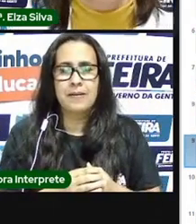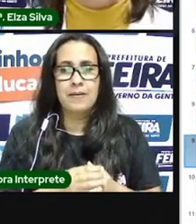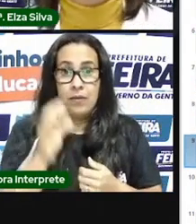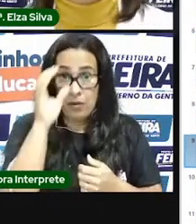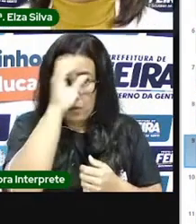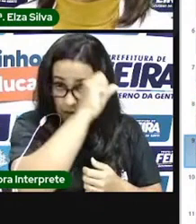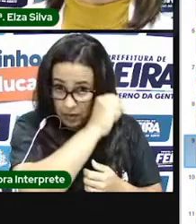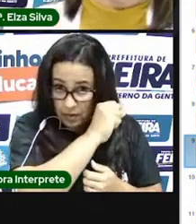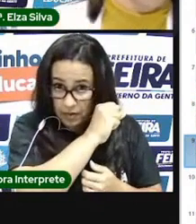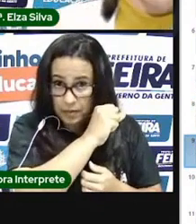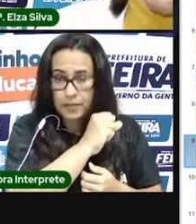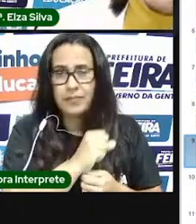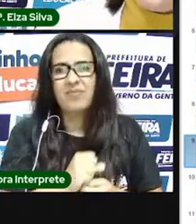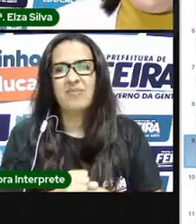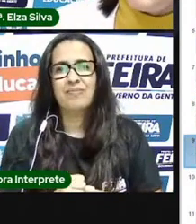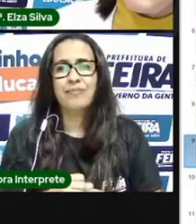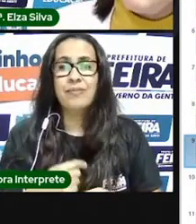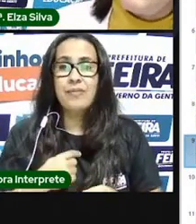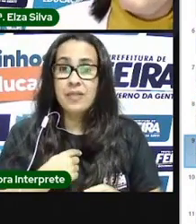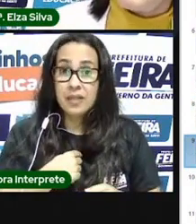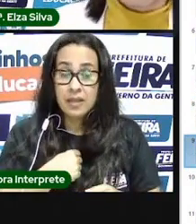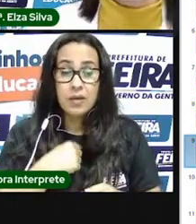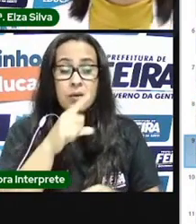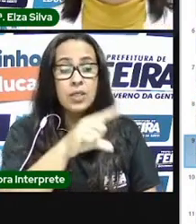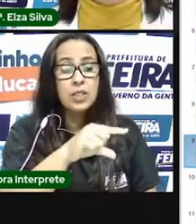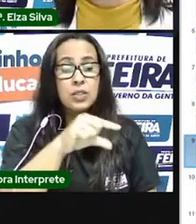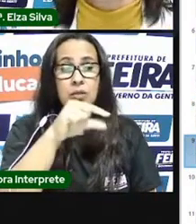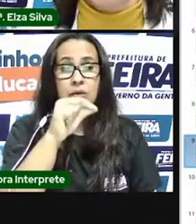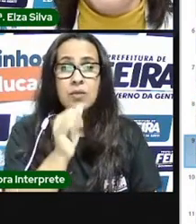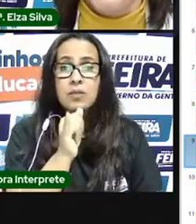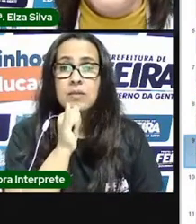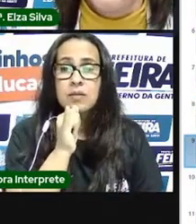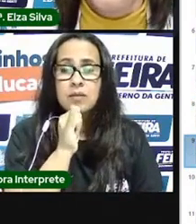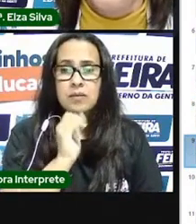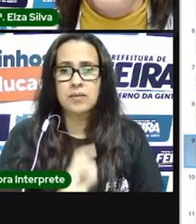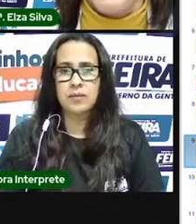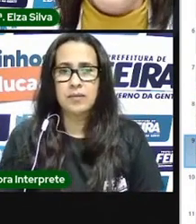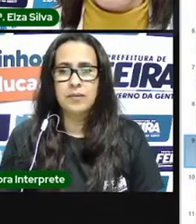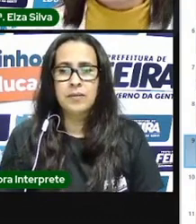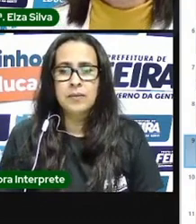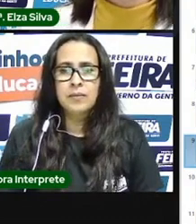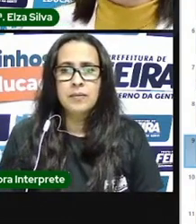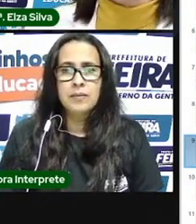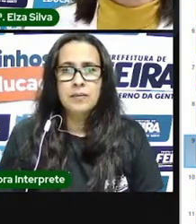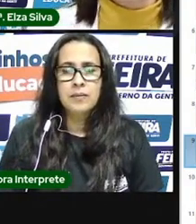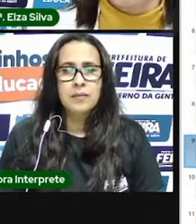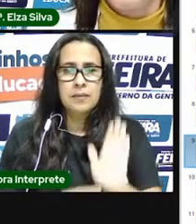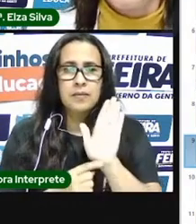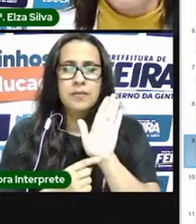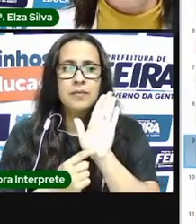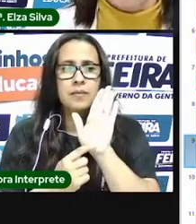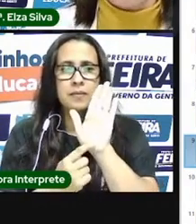eu trouxe aqui alguns exemplos de manifestações artísticas mostrando para